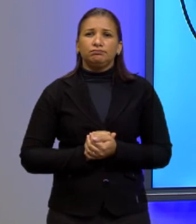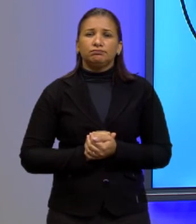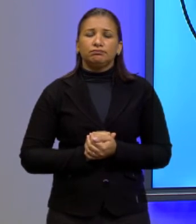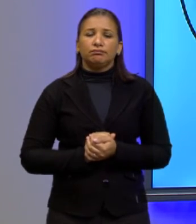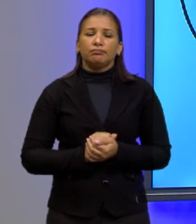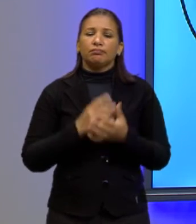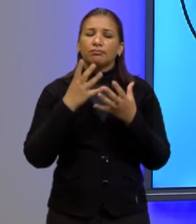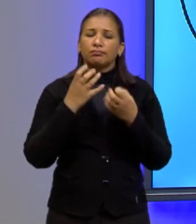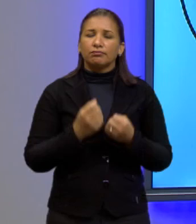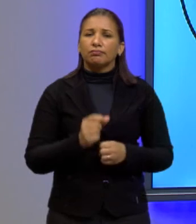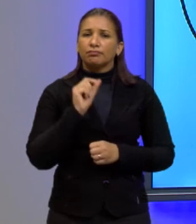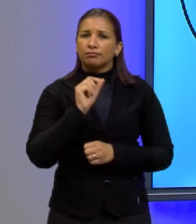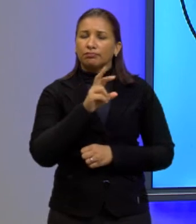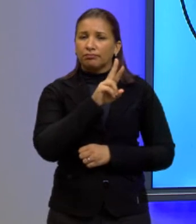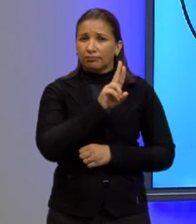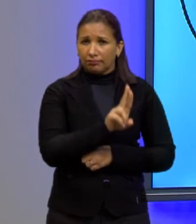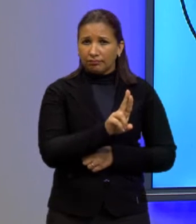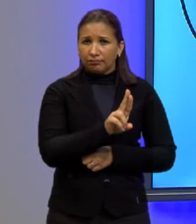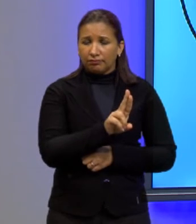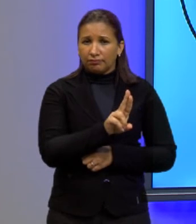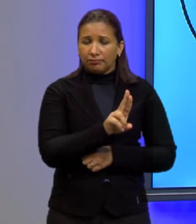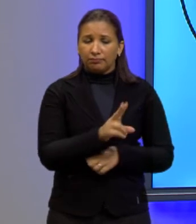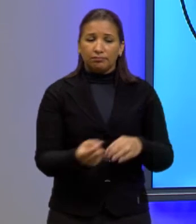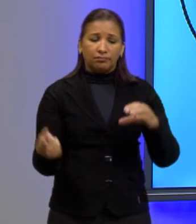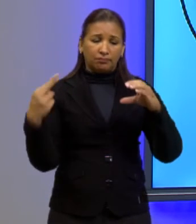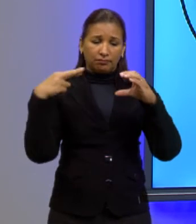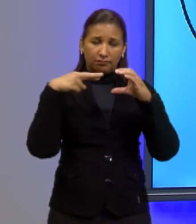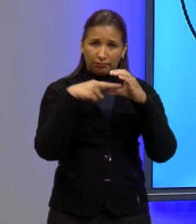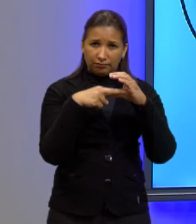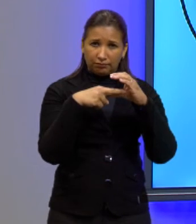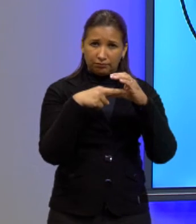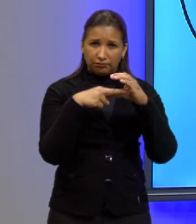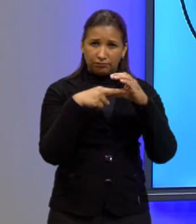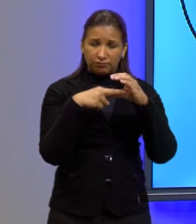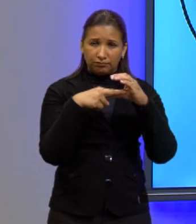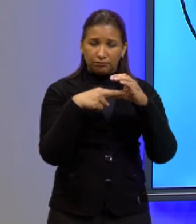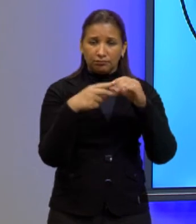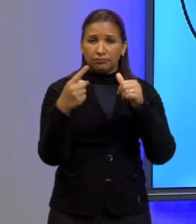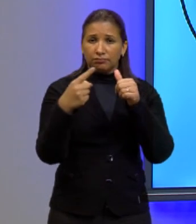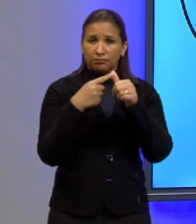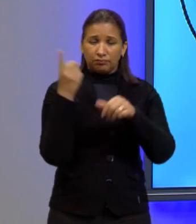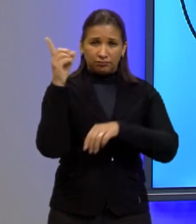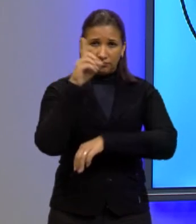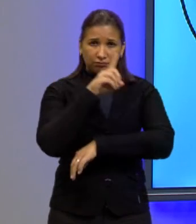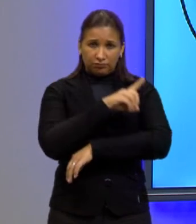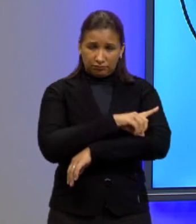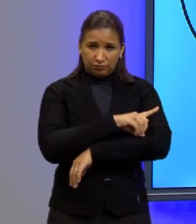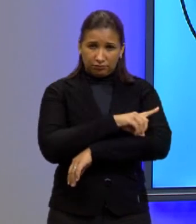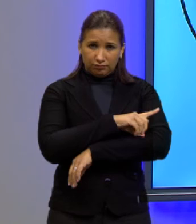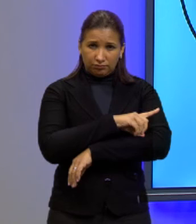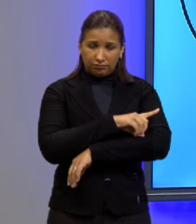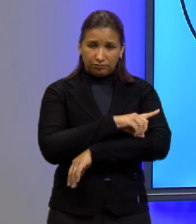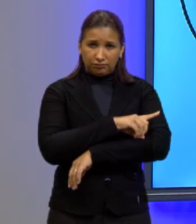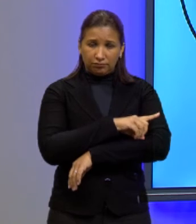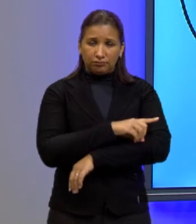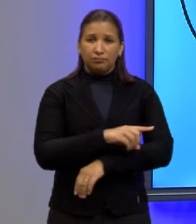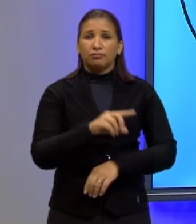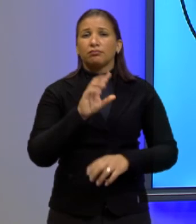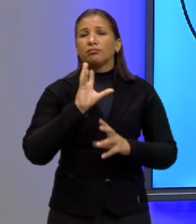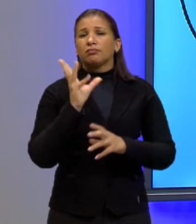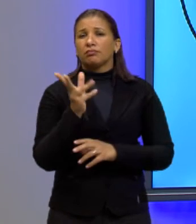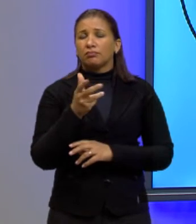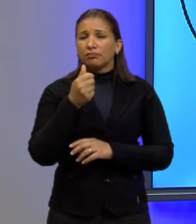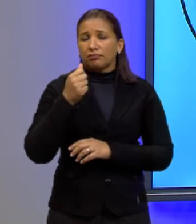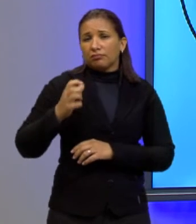considere que R representa o raio do círculo no primeiro dia que a quantidade